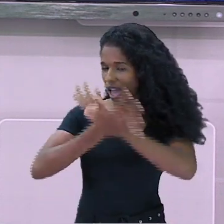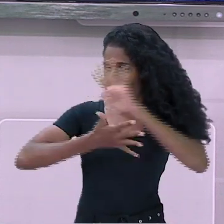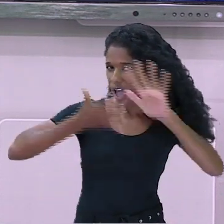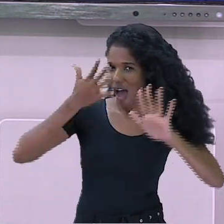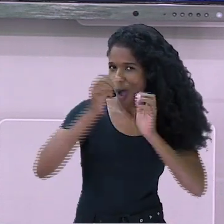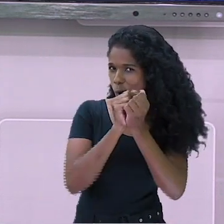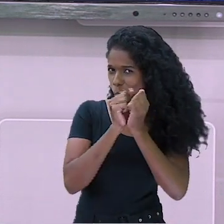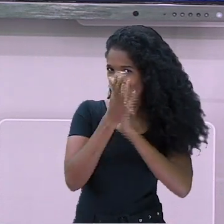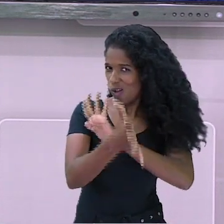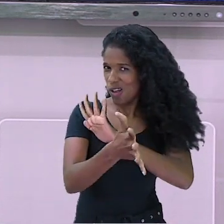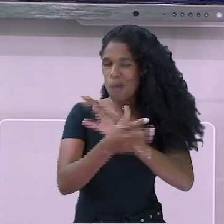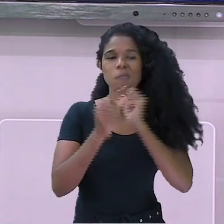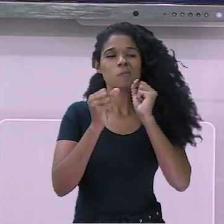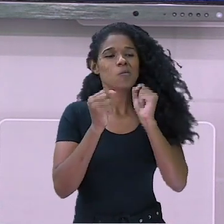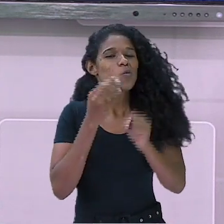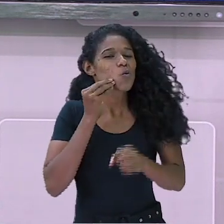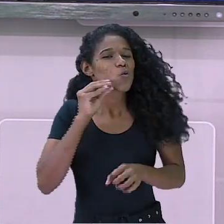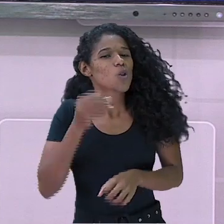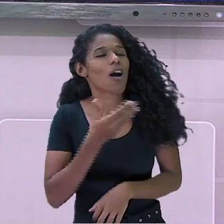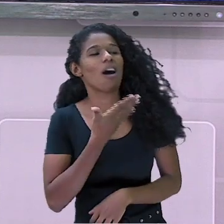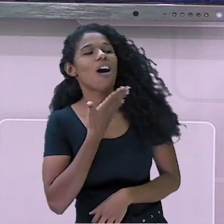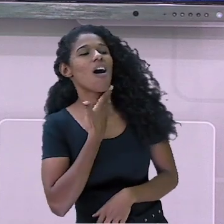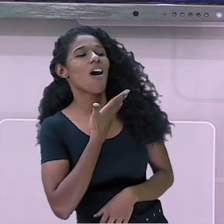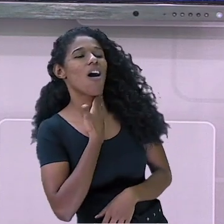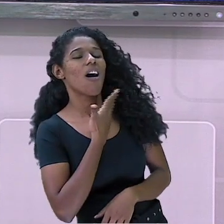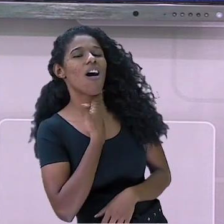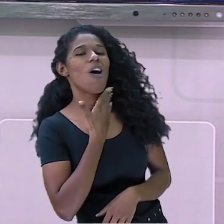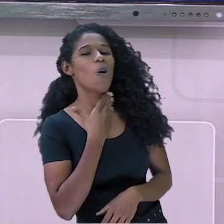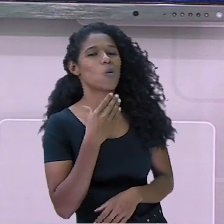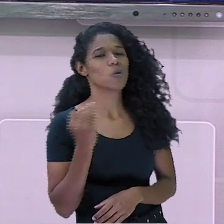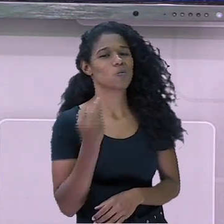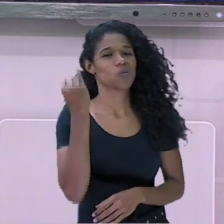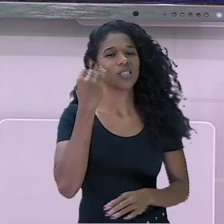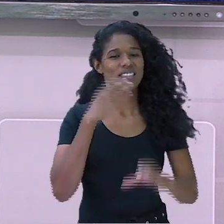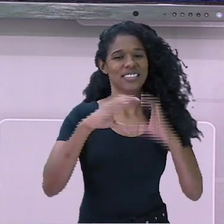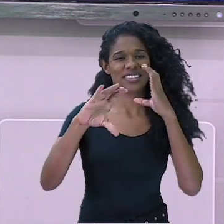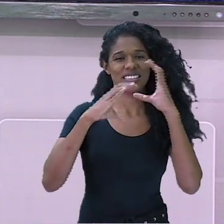um bom papo. O importante é se comunicar.